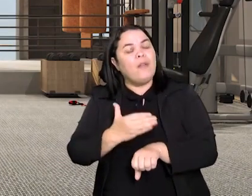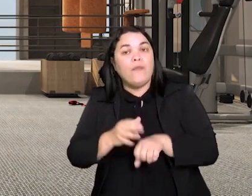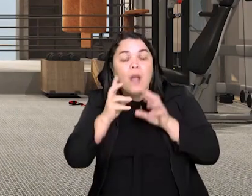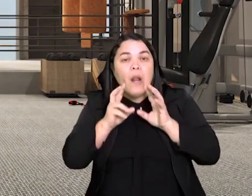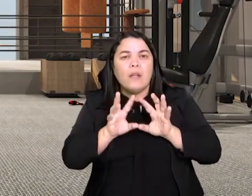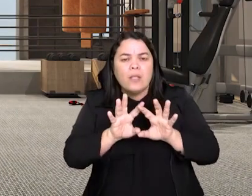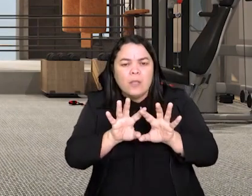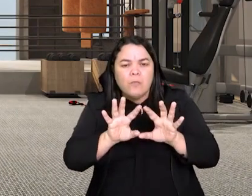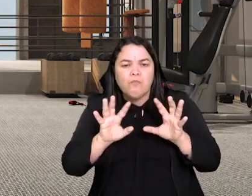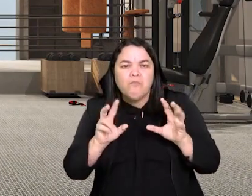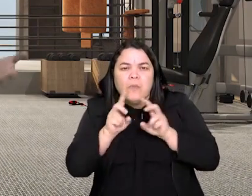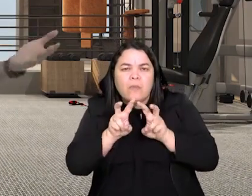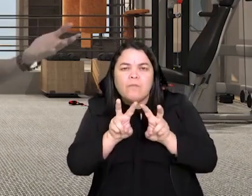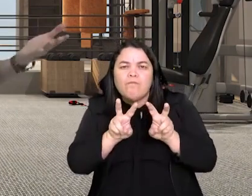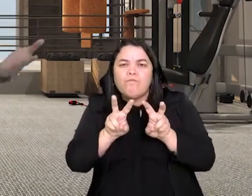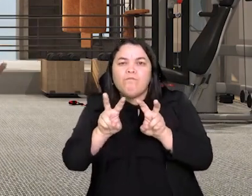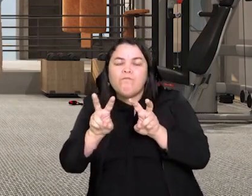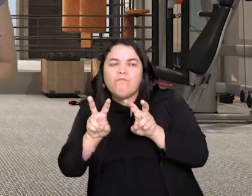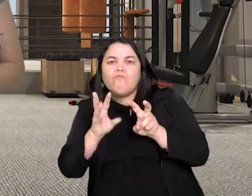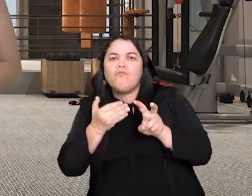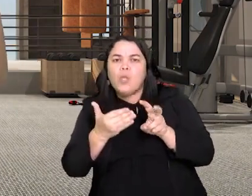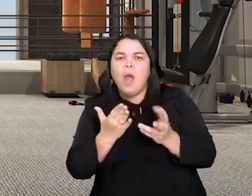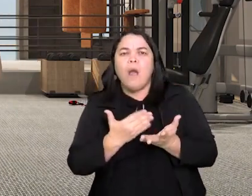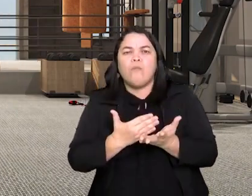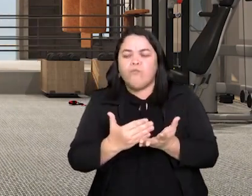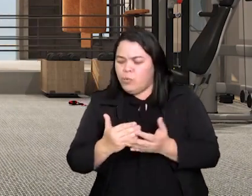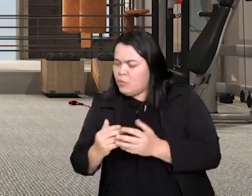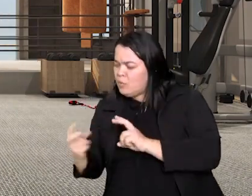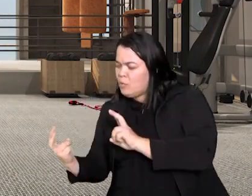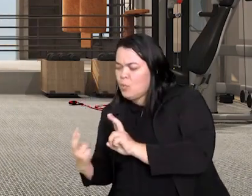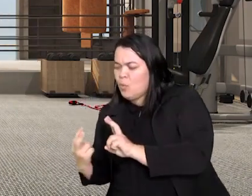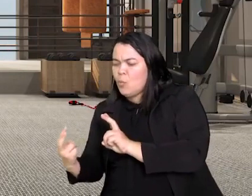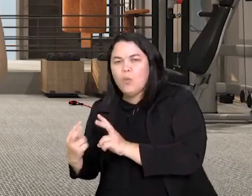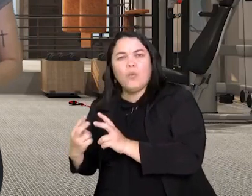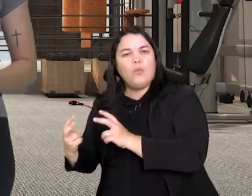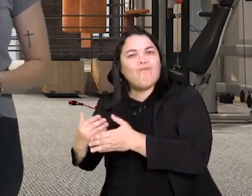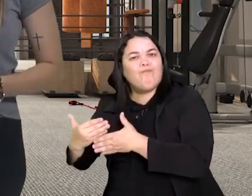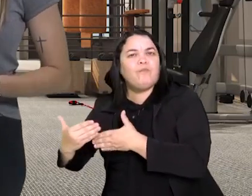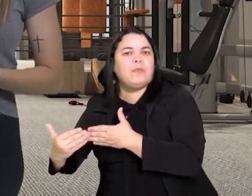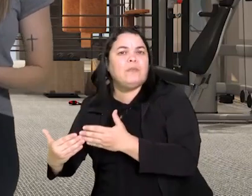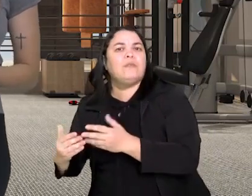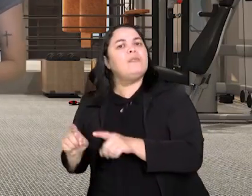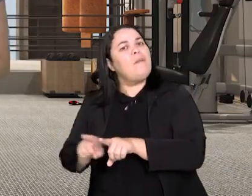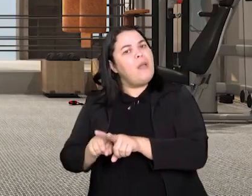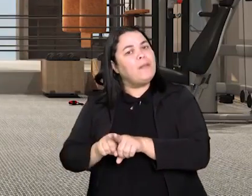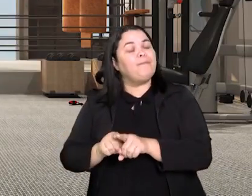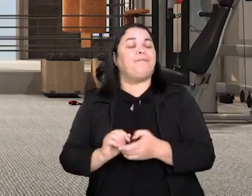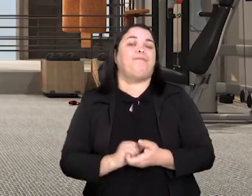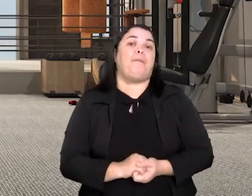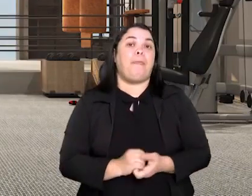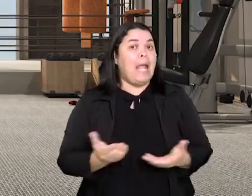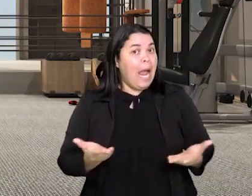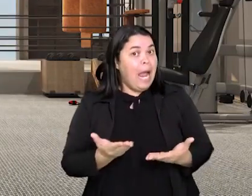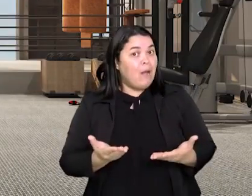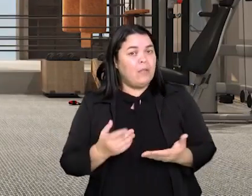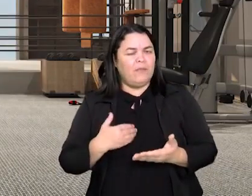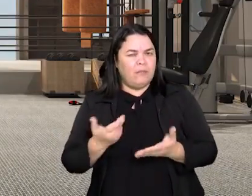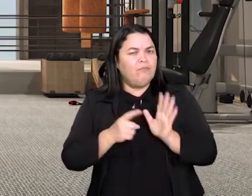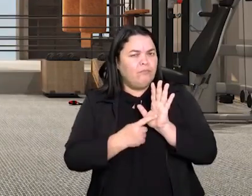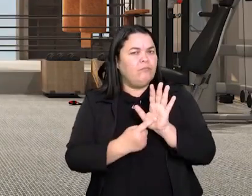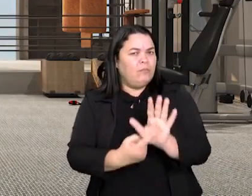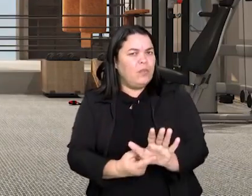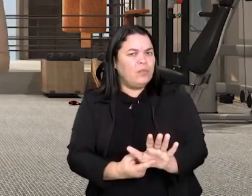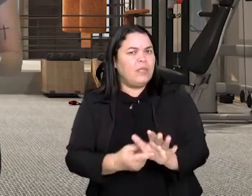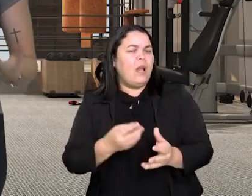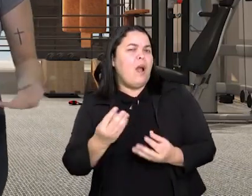que ficam ali assistindo, já começam a lutar Ucauca uma com as outras também. Agora, a gente vai vivenciar, de